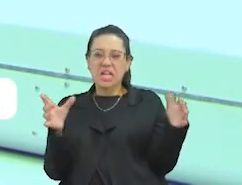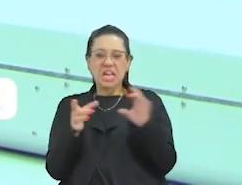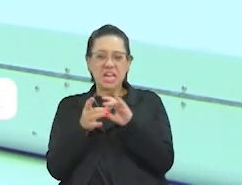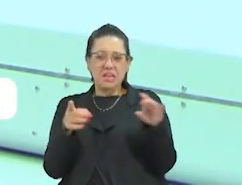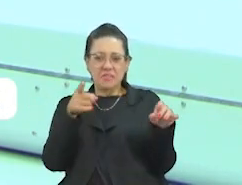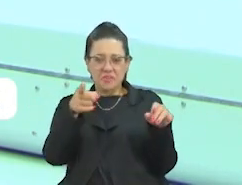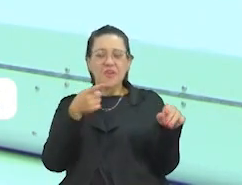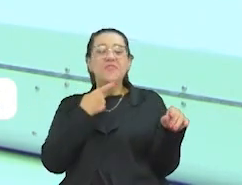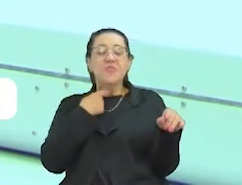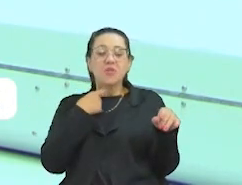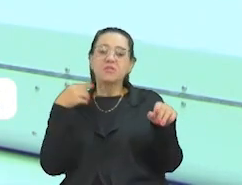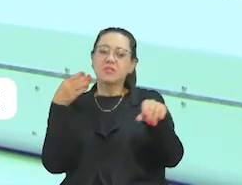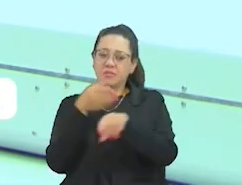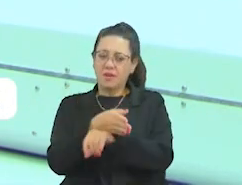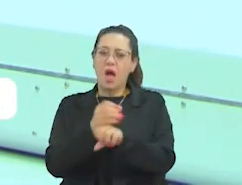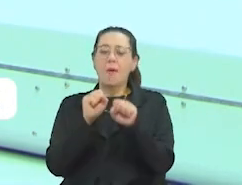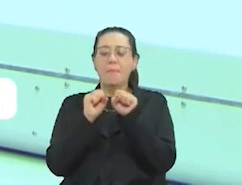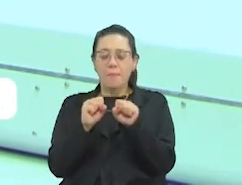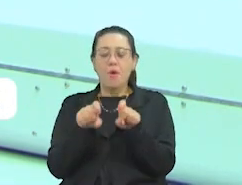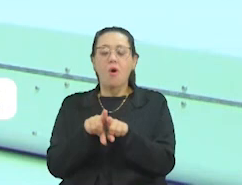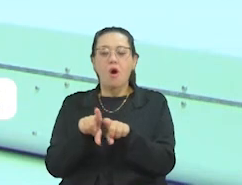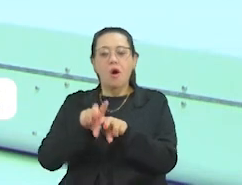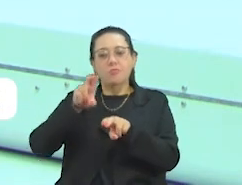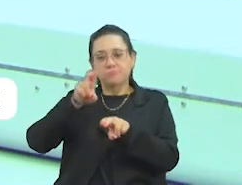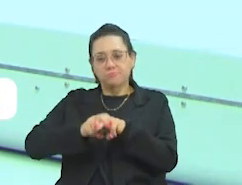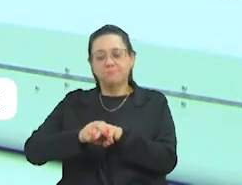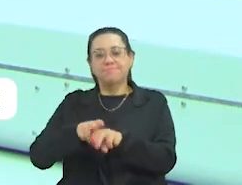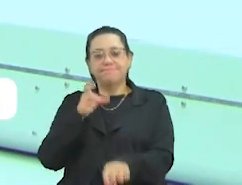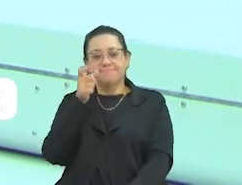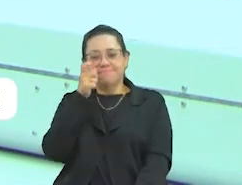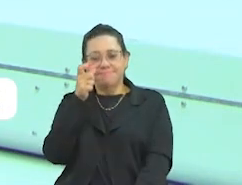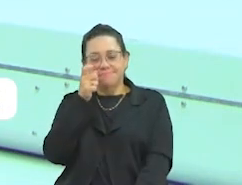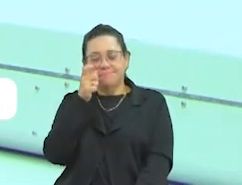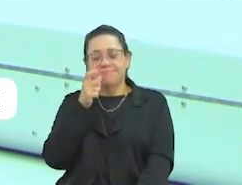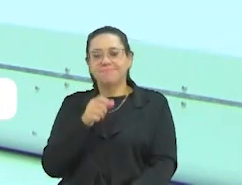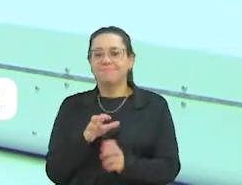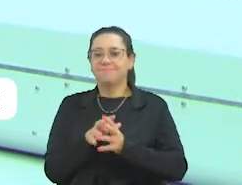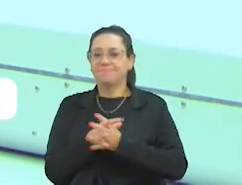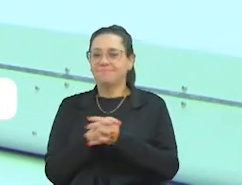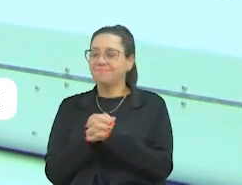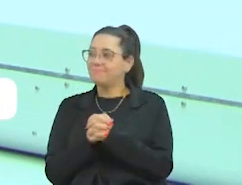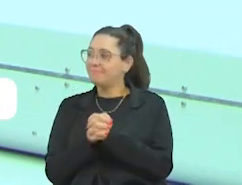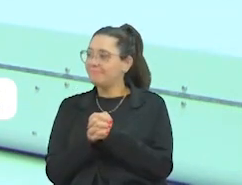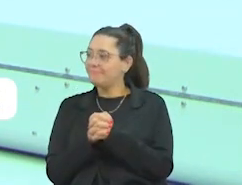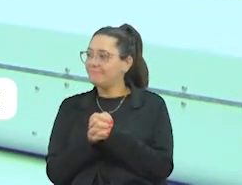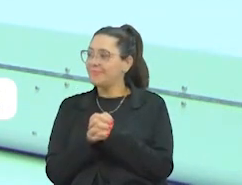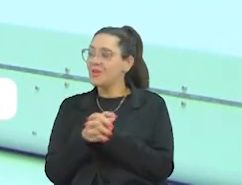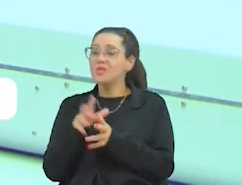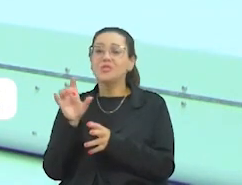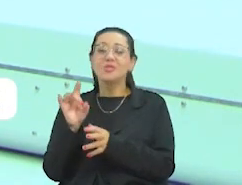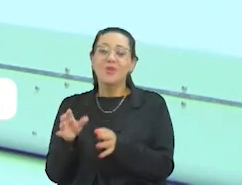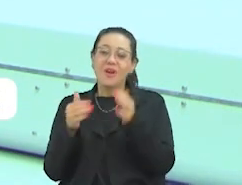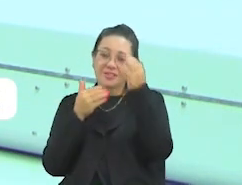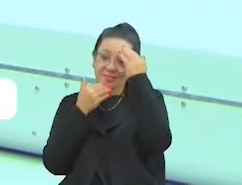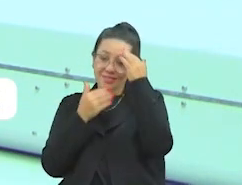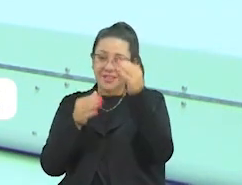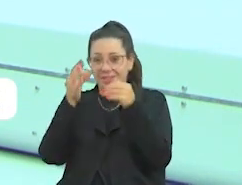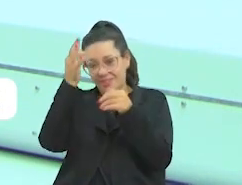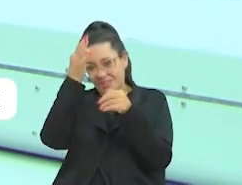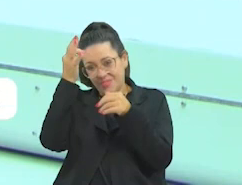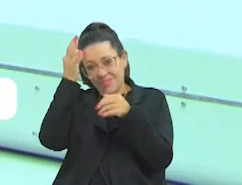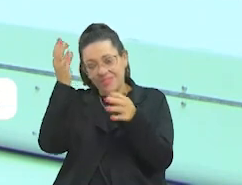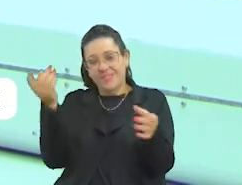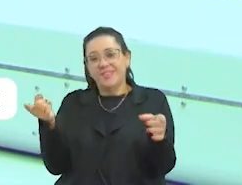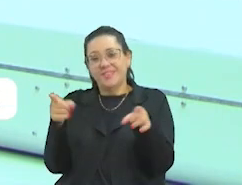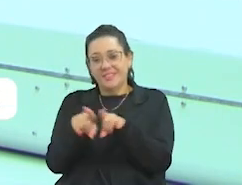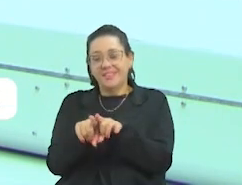presencialmente ou acompanhar também pela TV Unifev. Deixa seu recado final. Primeiro, agradecer a Unifev, essa grande parceira. Assim como